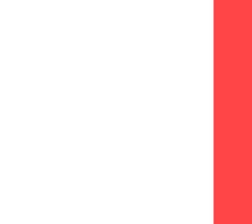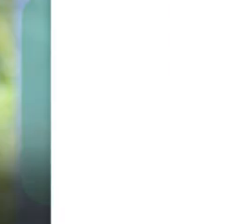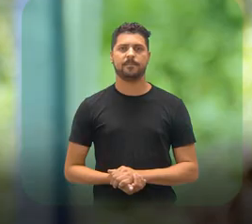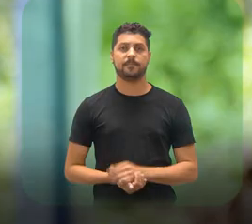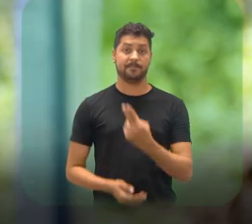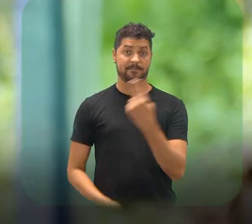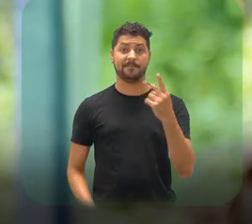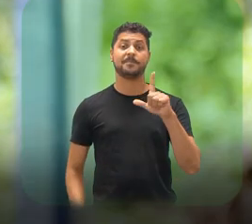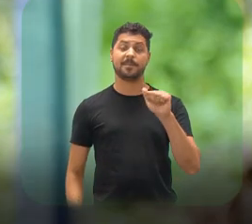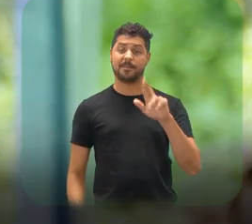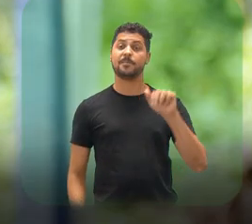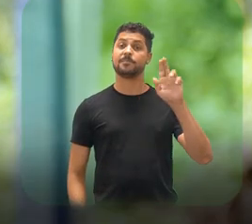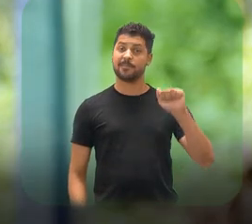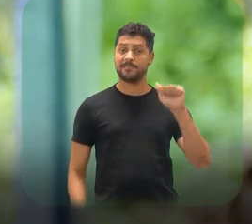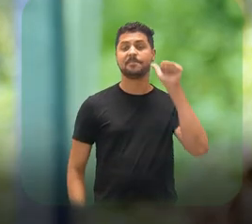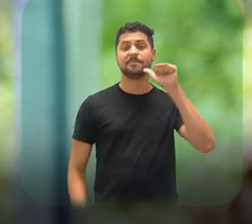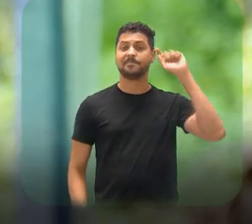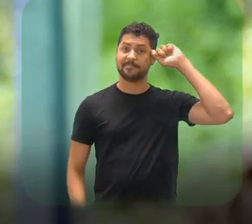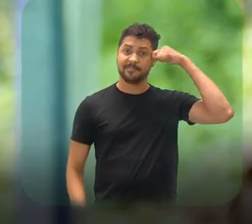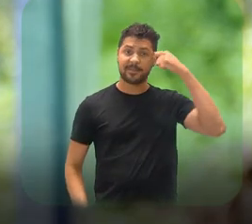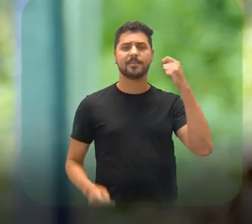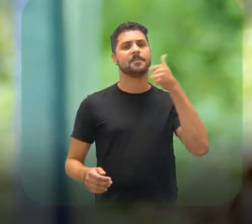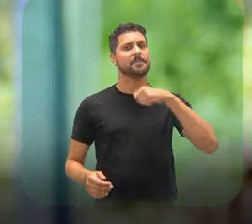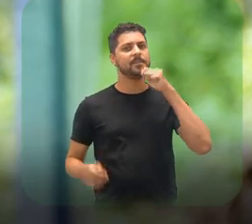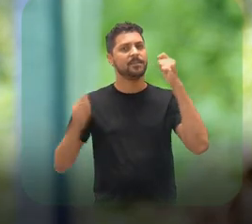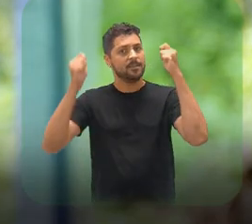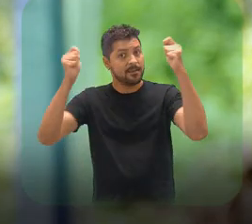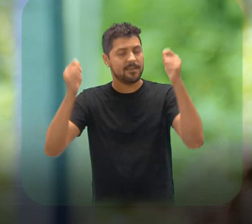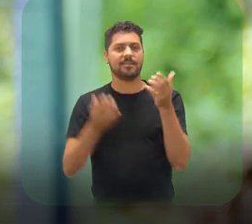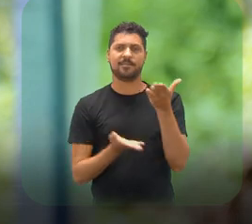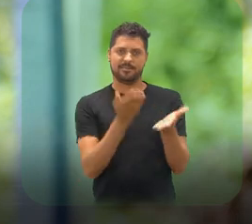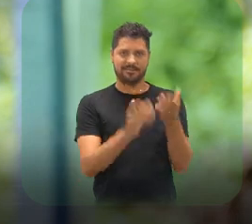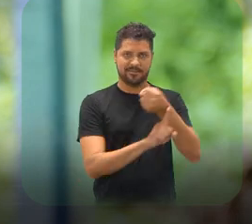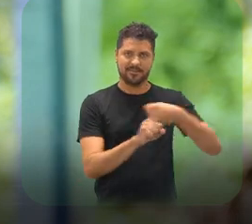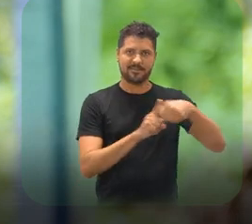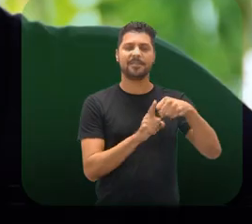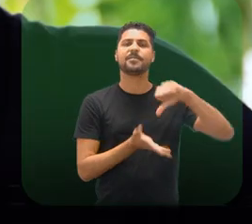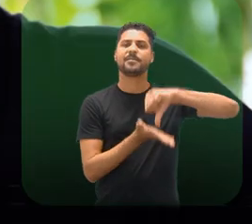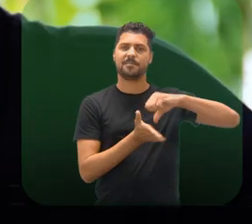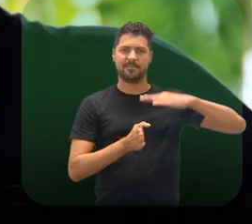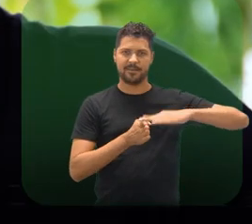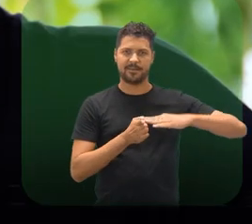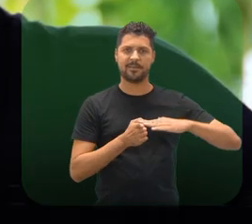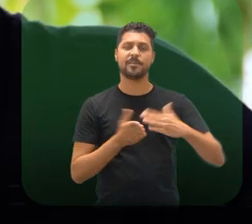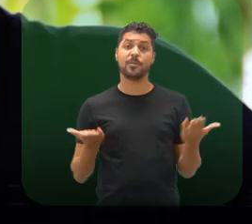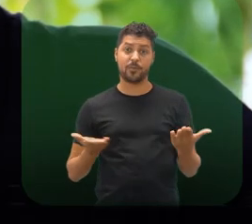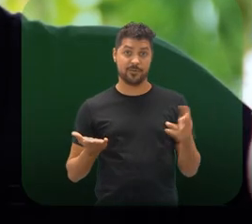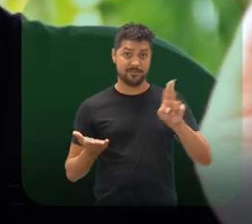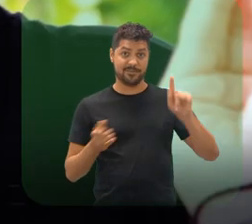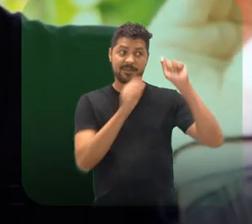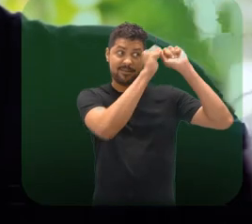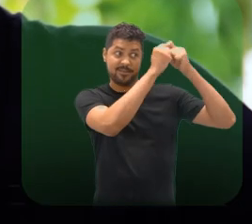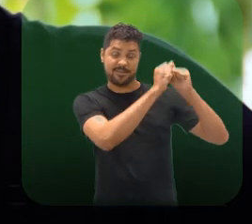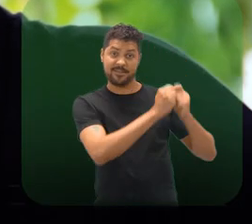Eu sou Laura, mulher negra, mãe, militante, assistente social do Campos Barreiros. Hoje eu estou usando tranças,